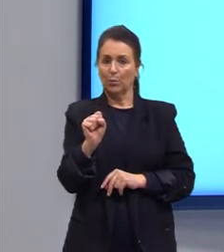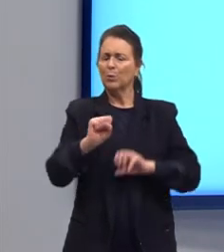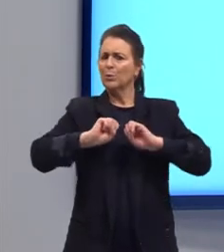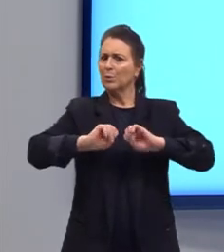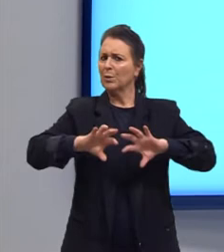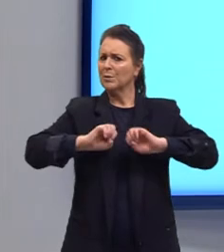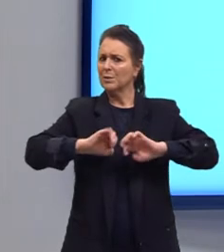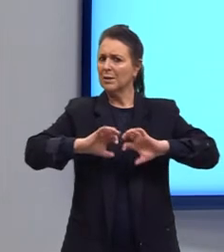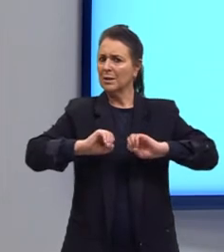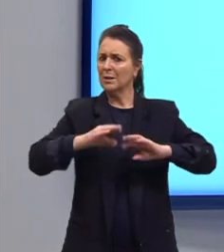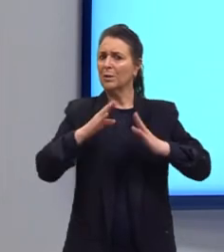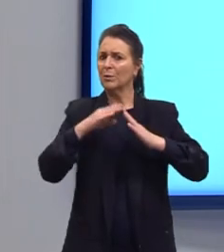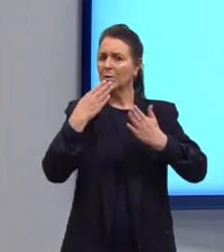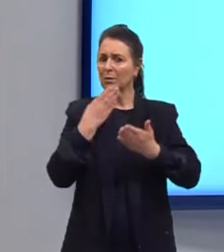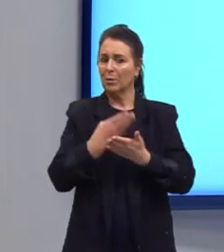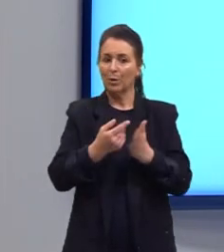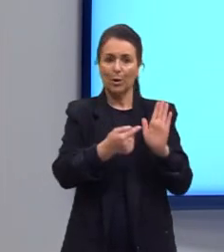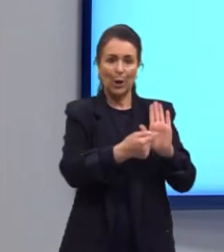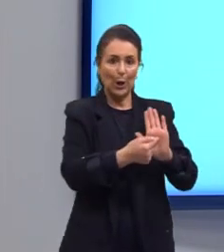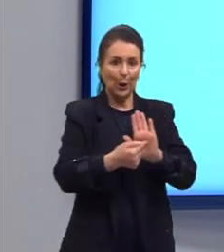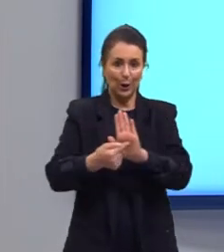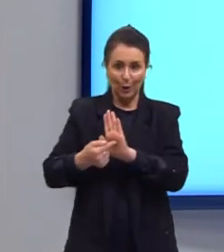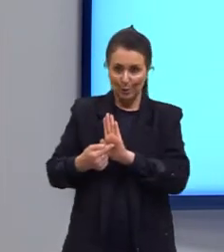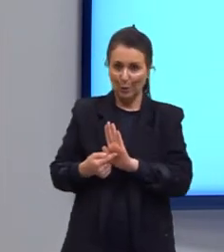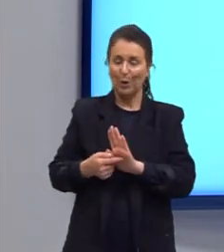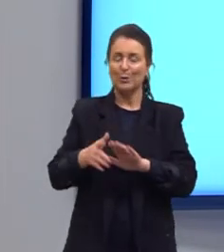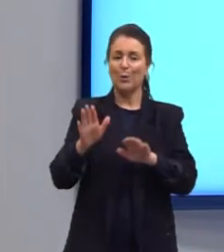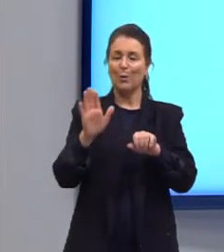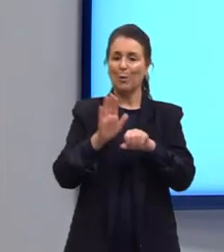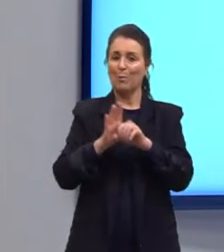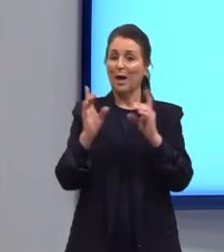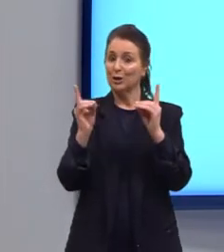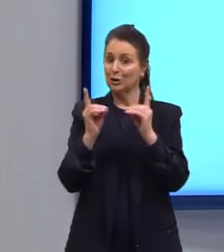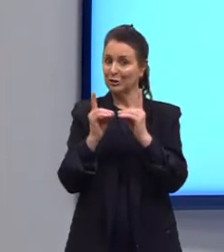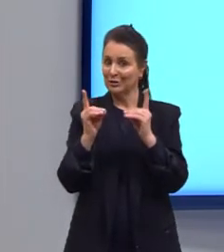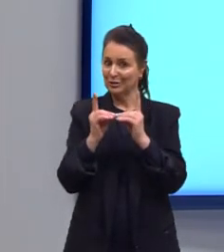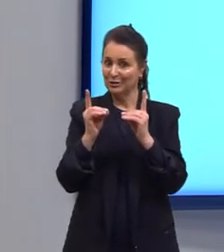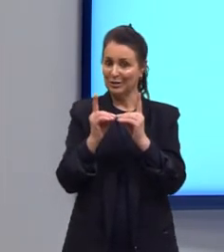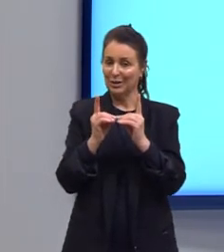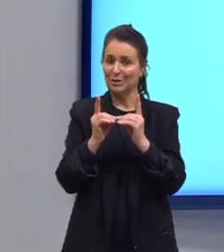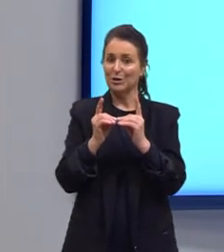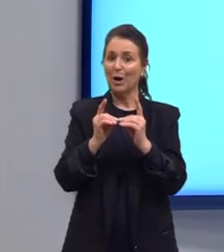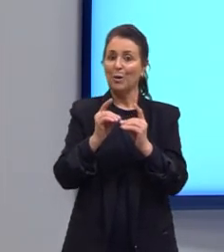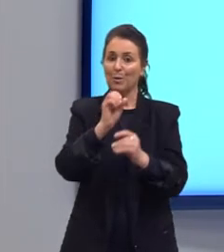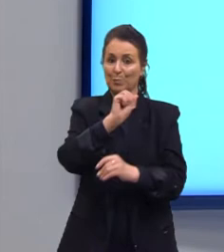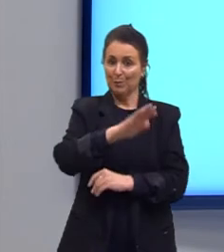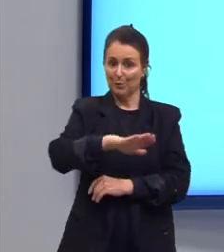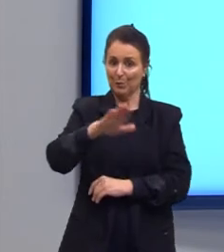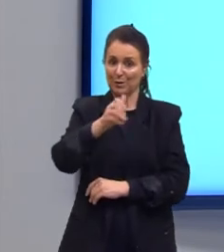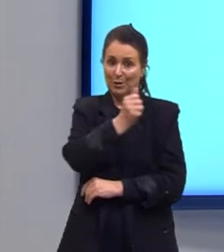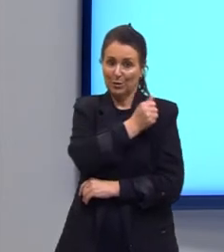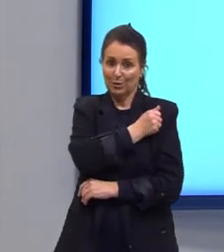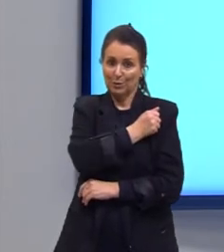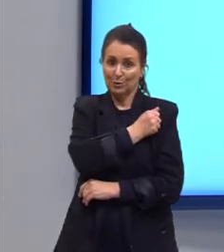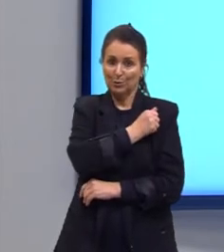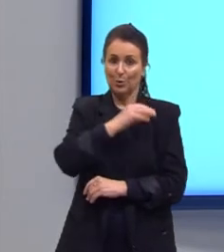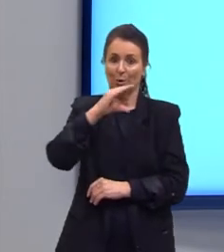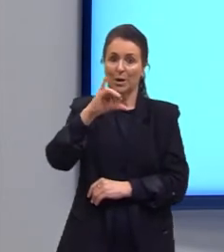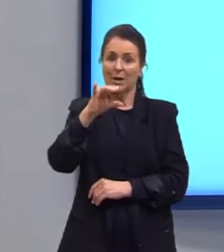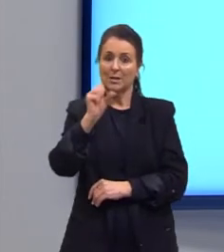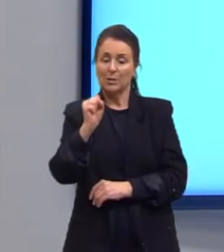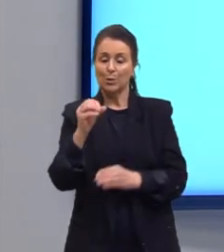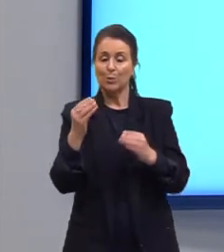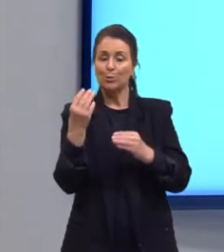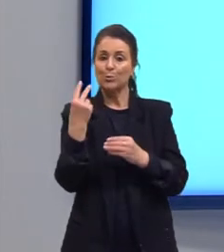a gente sempre tenta mostrar de uma forma mais didática para os alunos, que a cis vai estar os dois grupos